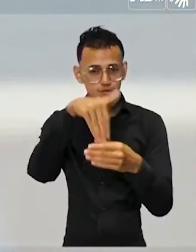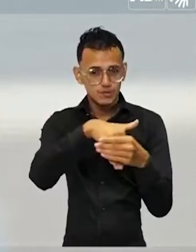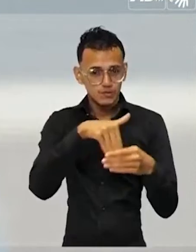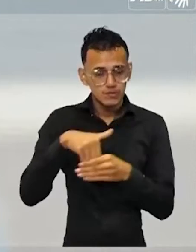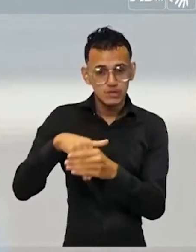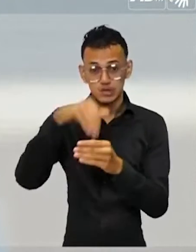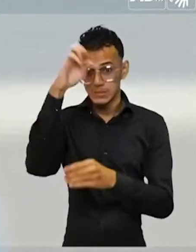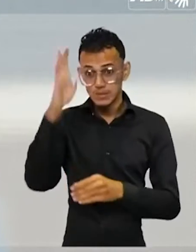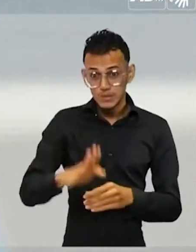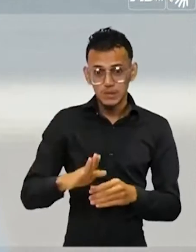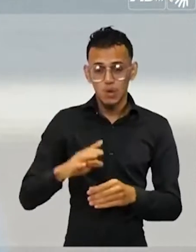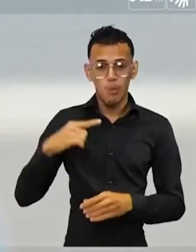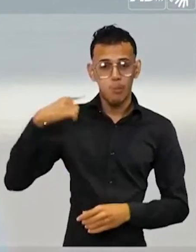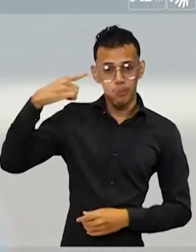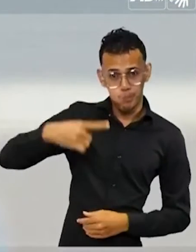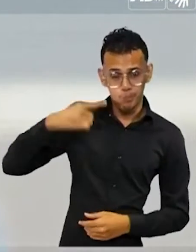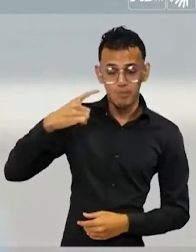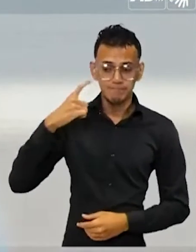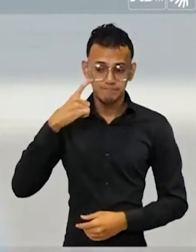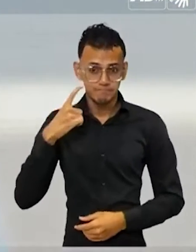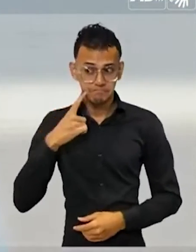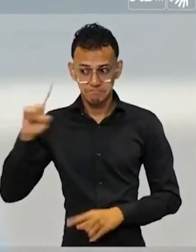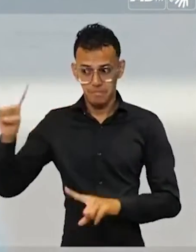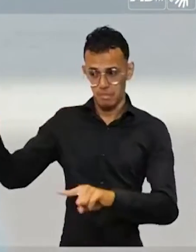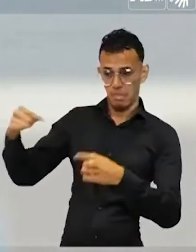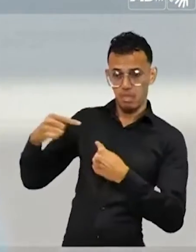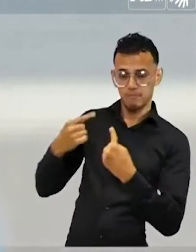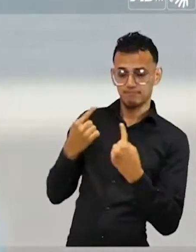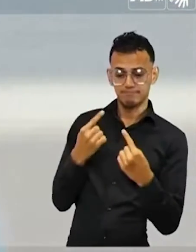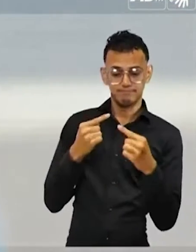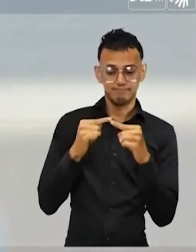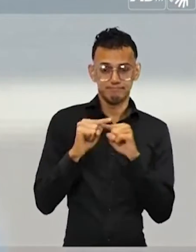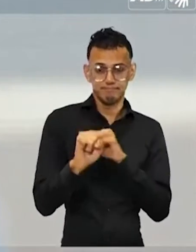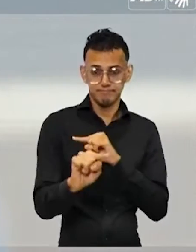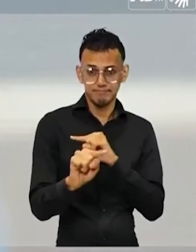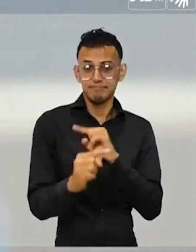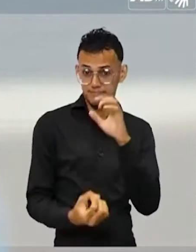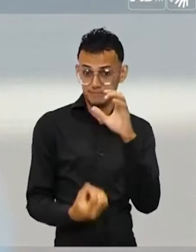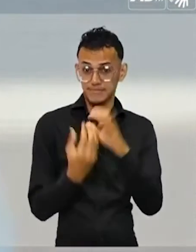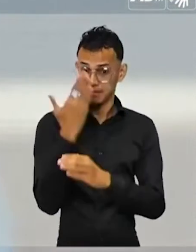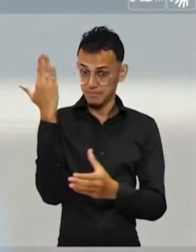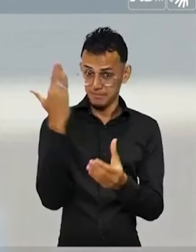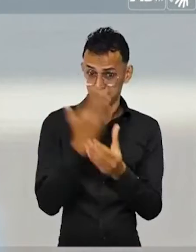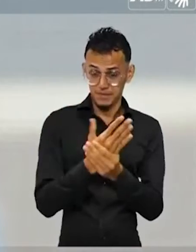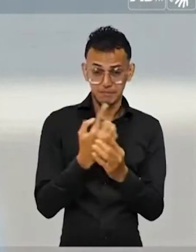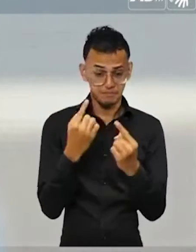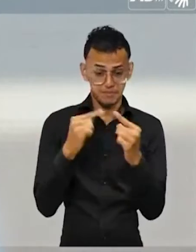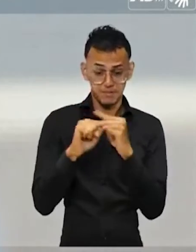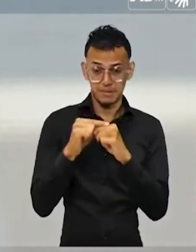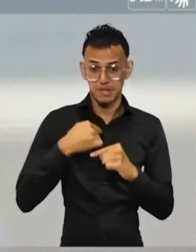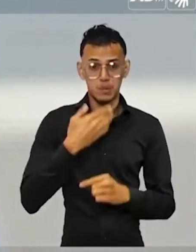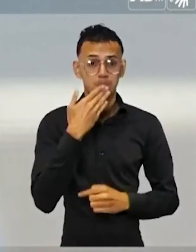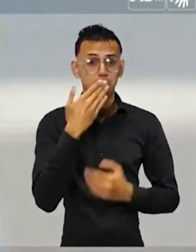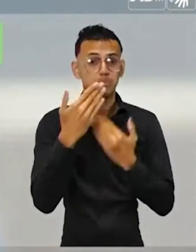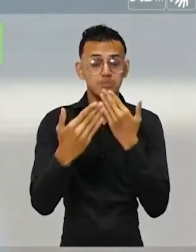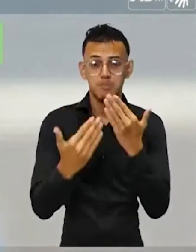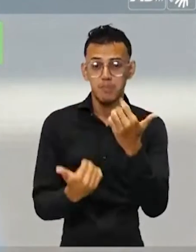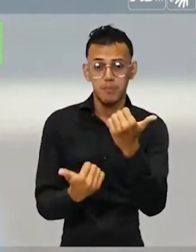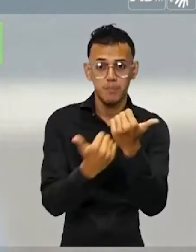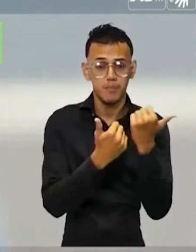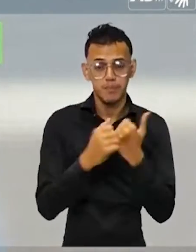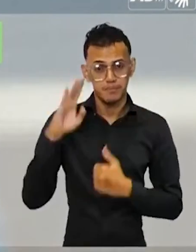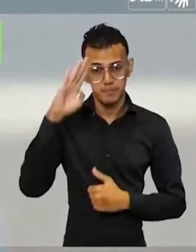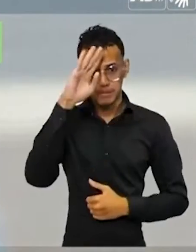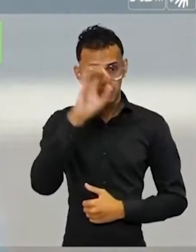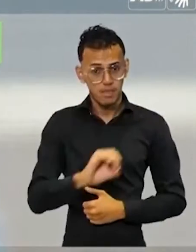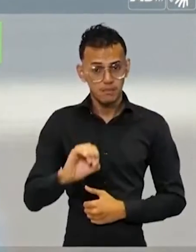candidato Marcos Rogério, a seu pedido, entraram com uma ação proibindo que eu pedisse votos para o presidente.